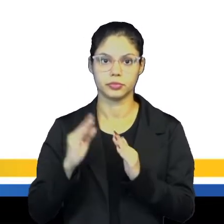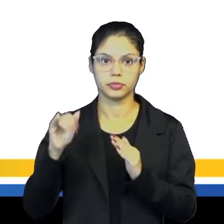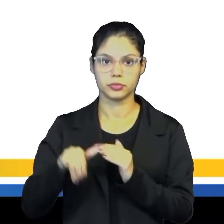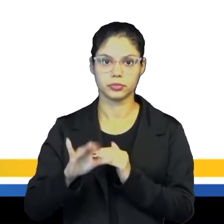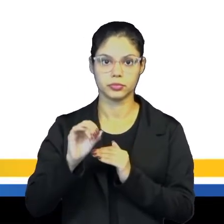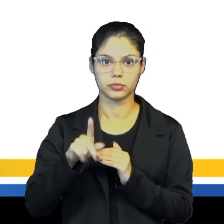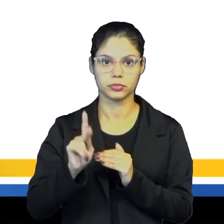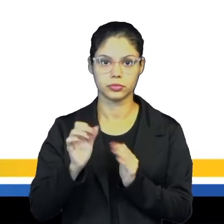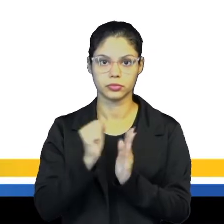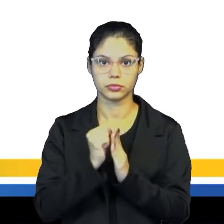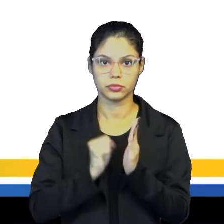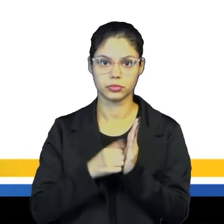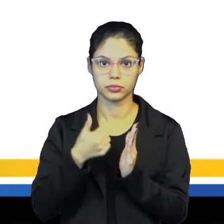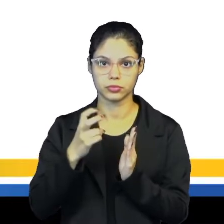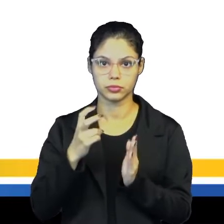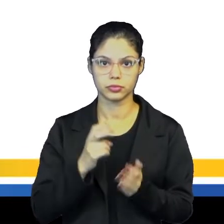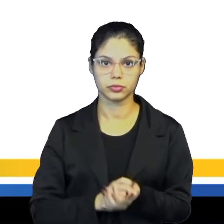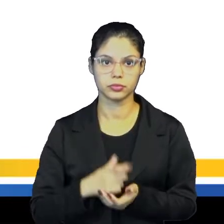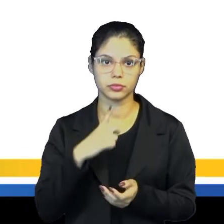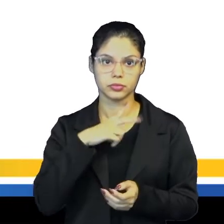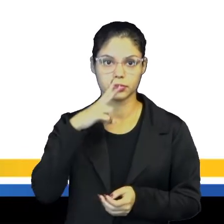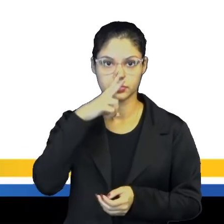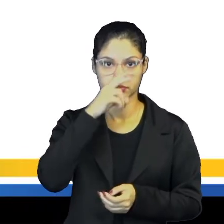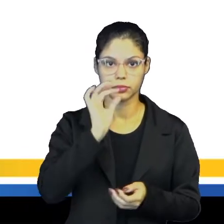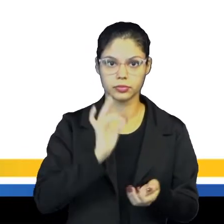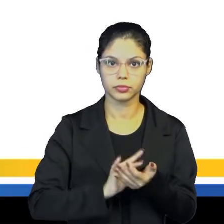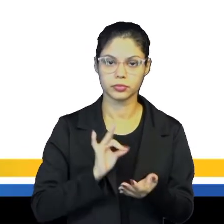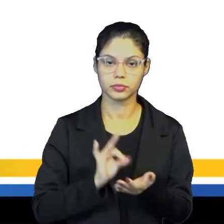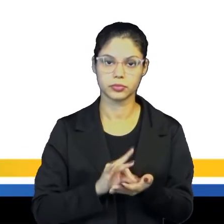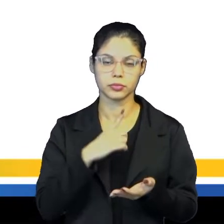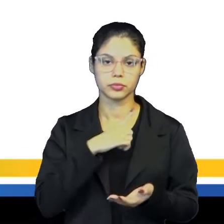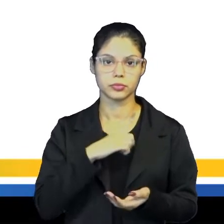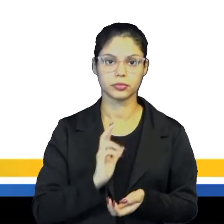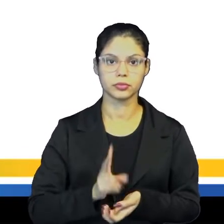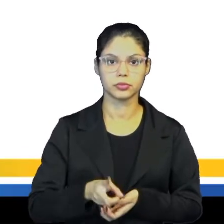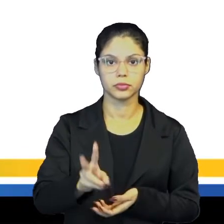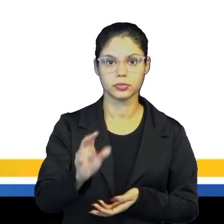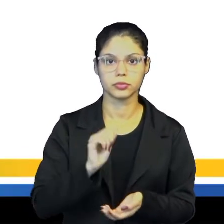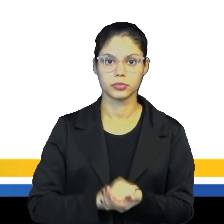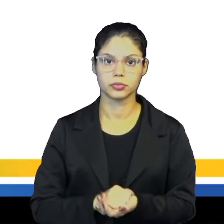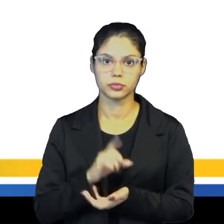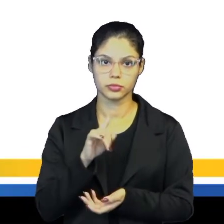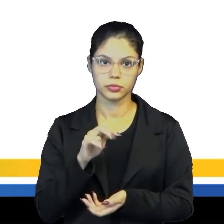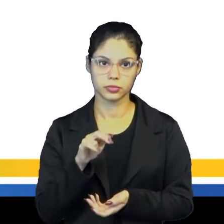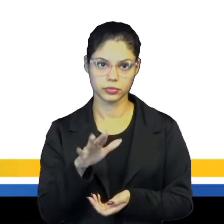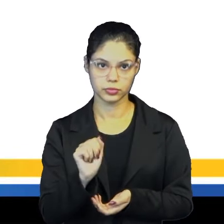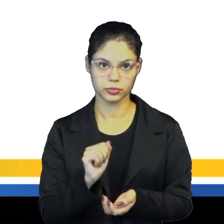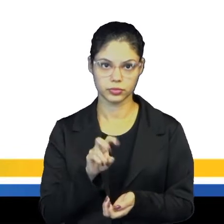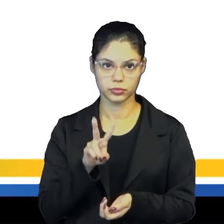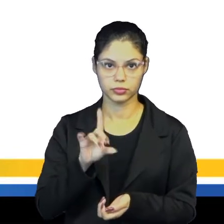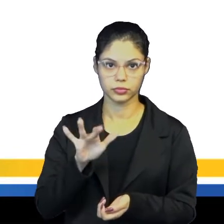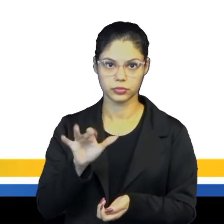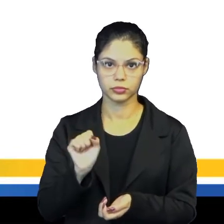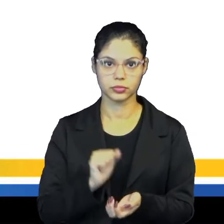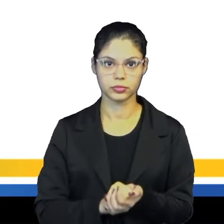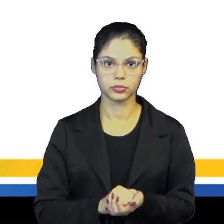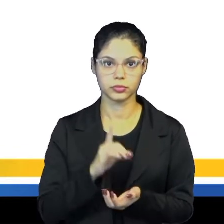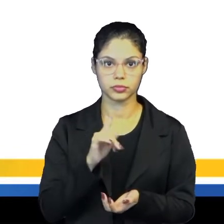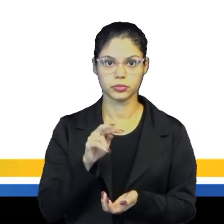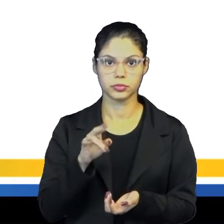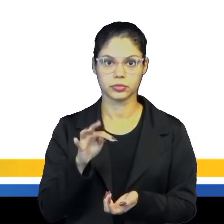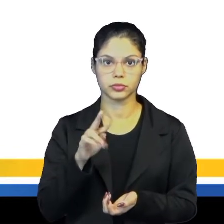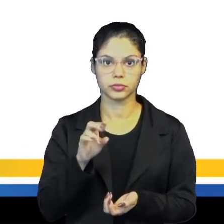a Casa York no século XV, foi que o poder real se consolidou, respectivamente, com a dinastia Valois e a dinastia Tudor.